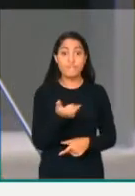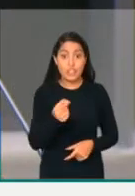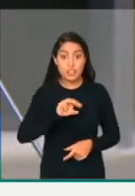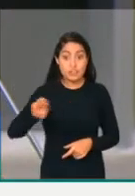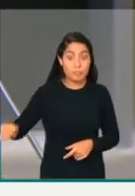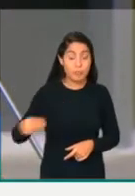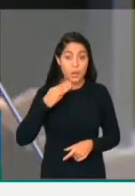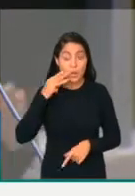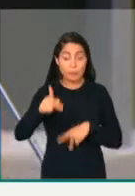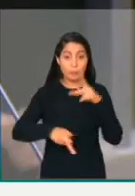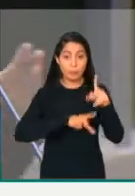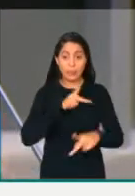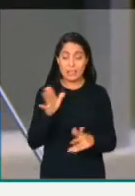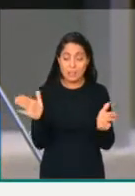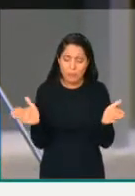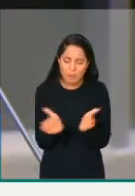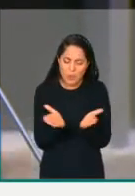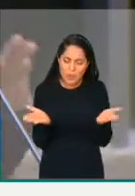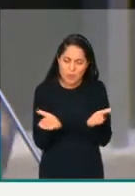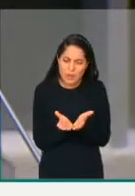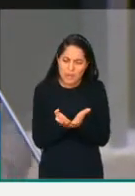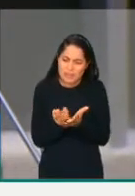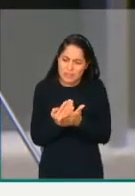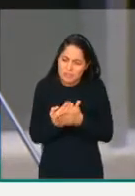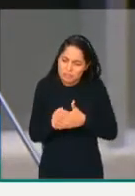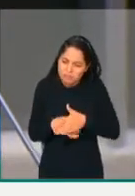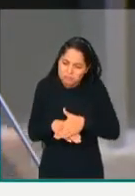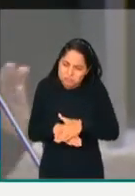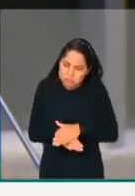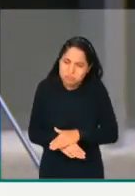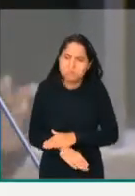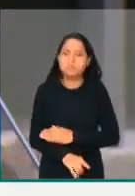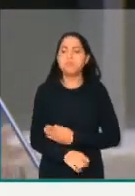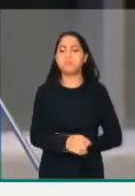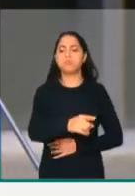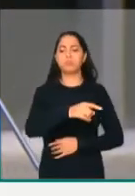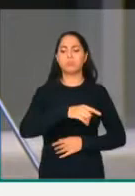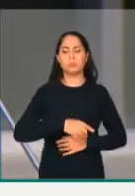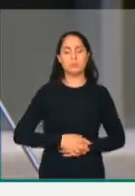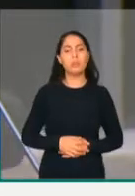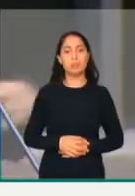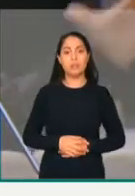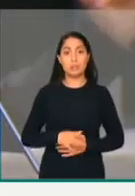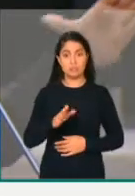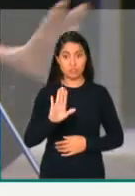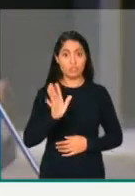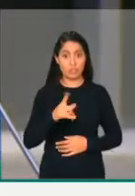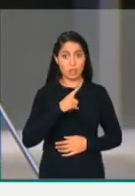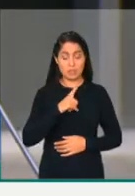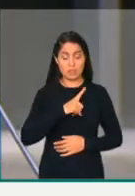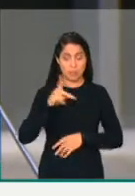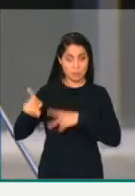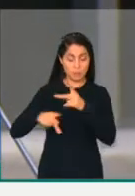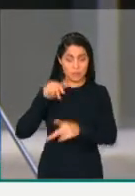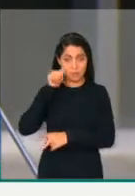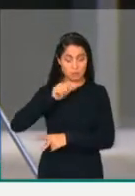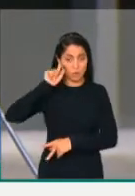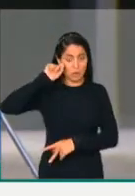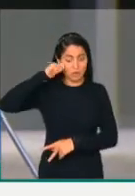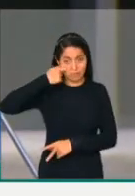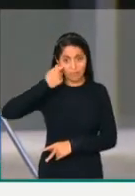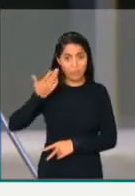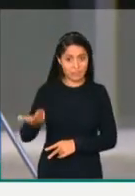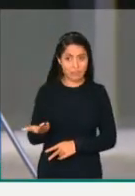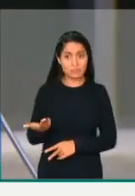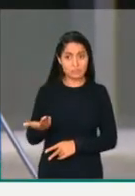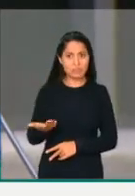vulnerabilidade impacta ainda mais as mulheres e as mulheres negras. Ontem foi o dia 8 de março e vários vieram aqui para benizar as